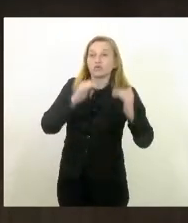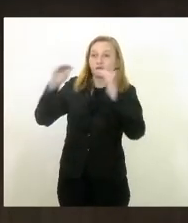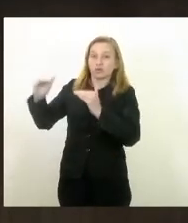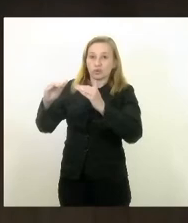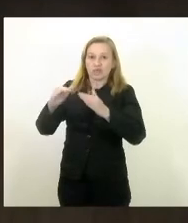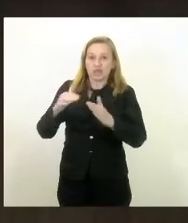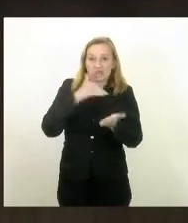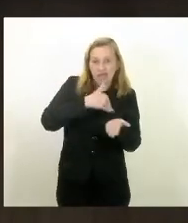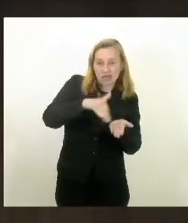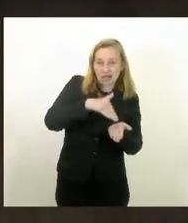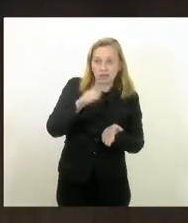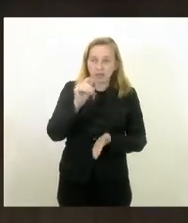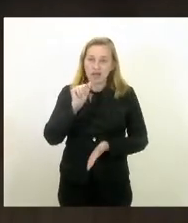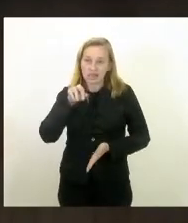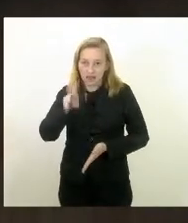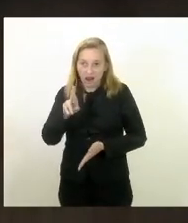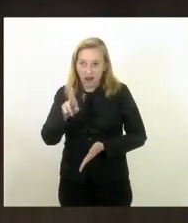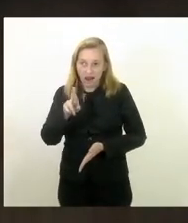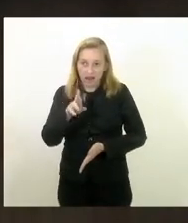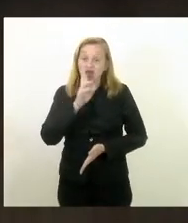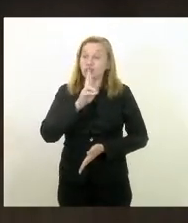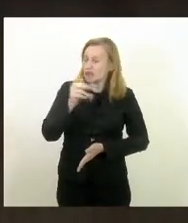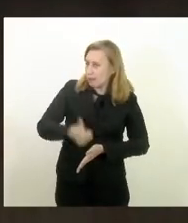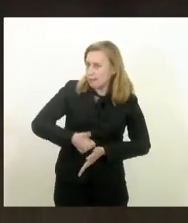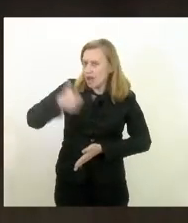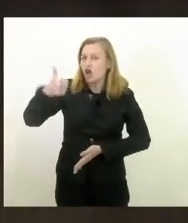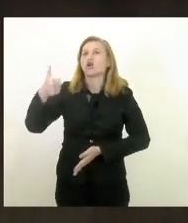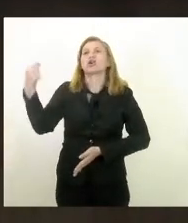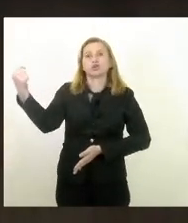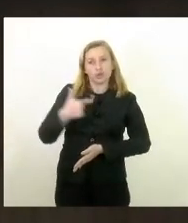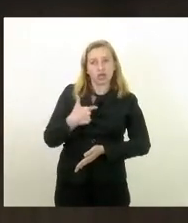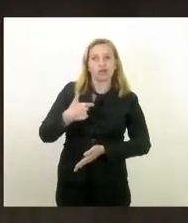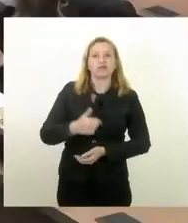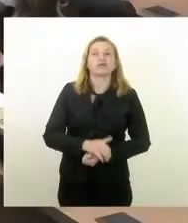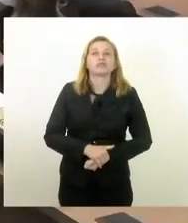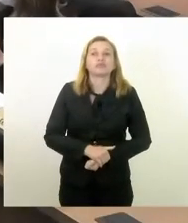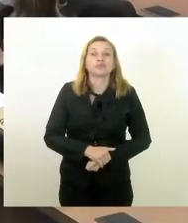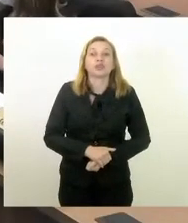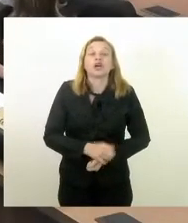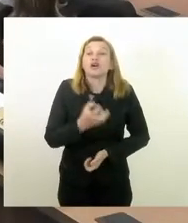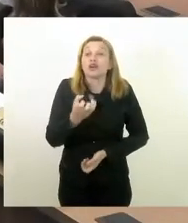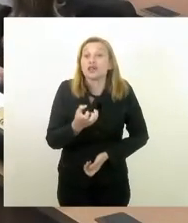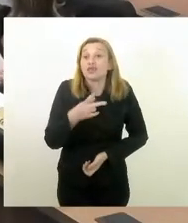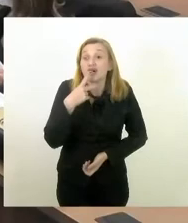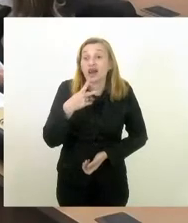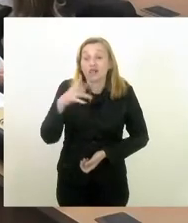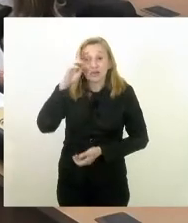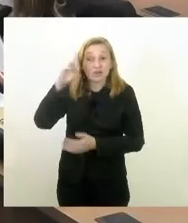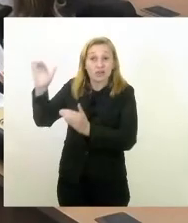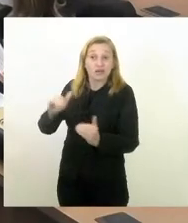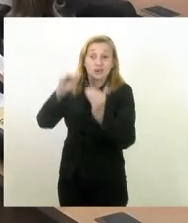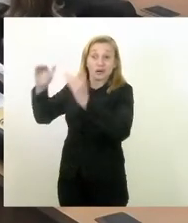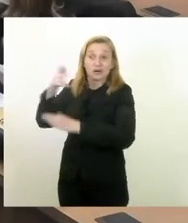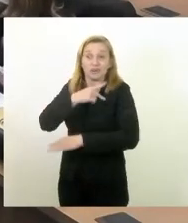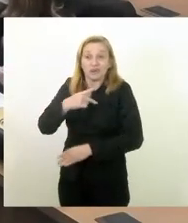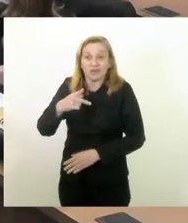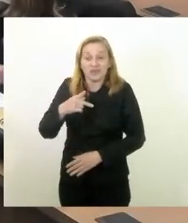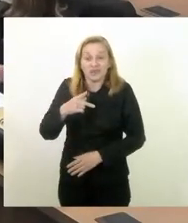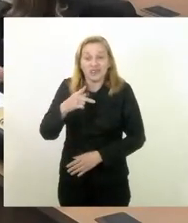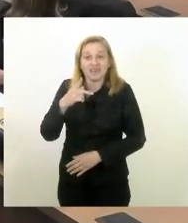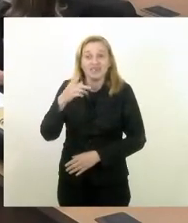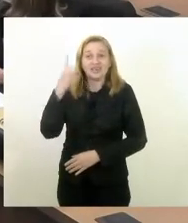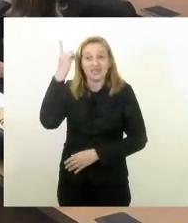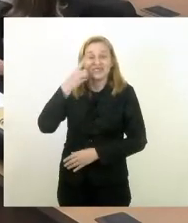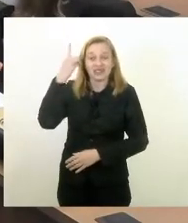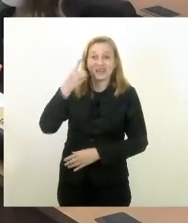responder melhor do que eu melhor que eu não como você ainda sabe melhor que eu eu queria dizer a vossa excelência que eu também não recebi o convite não está